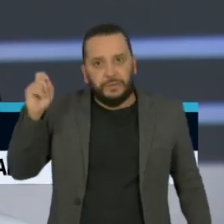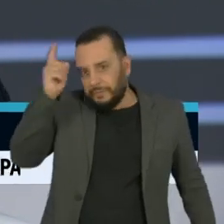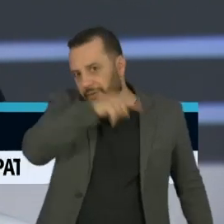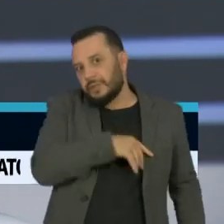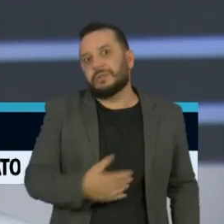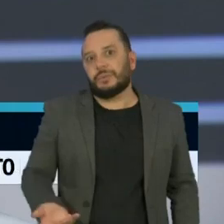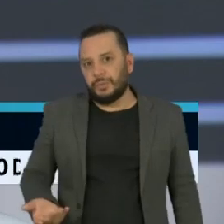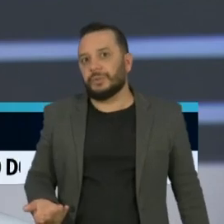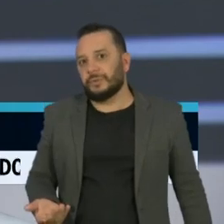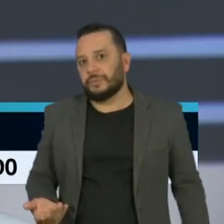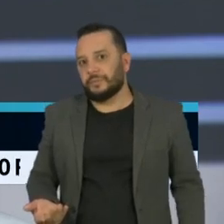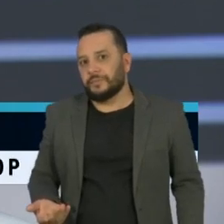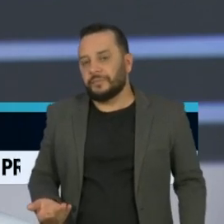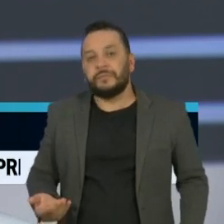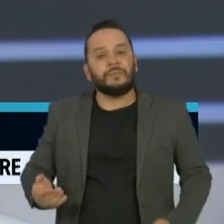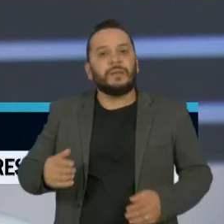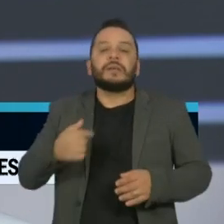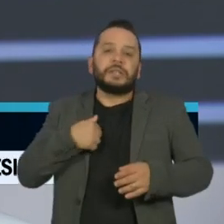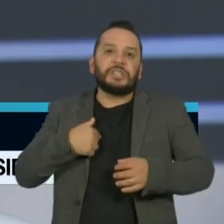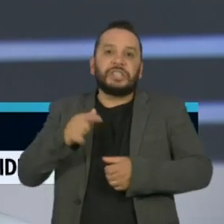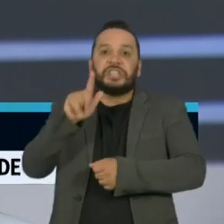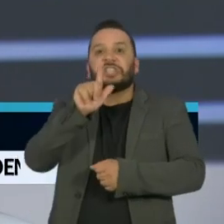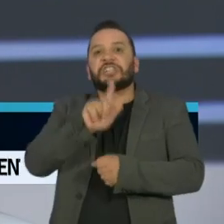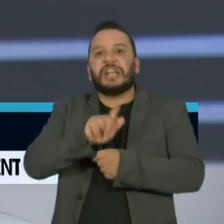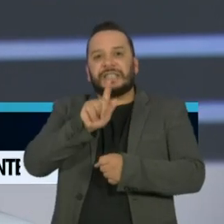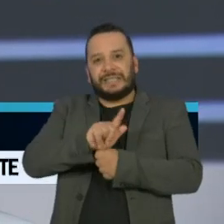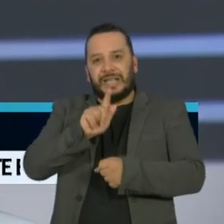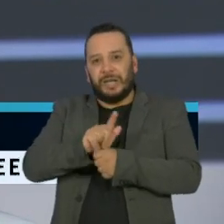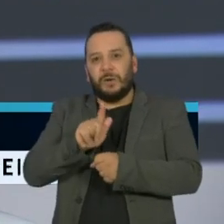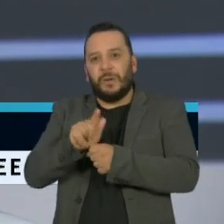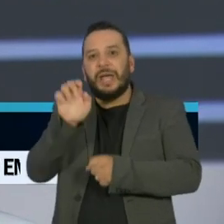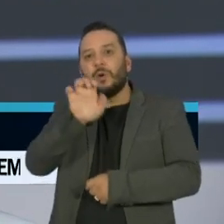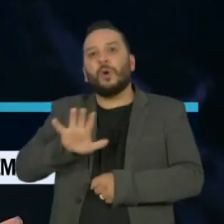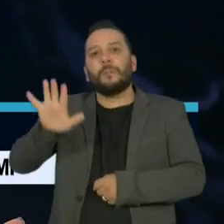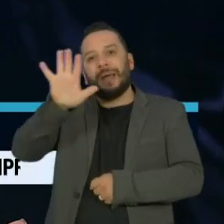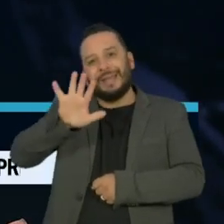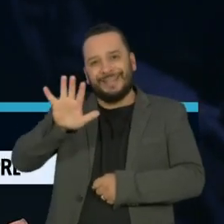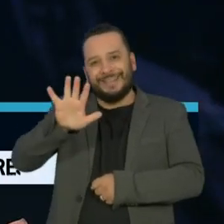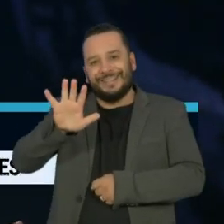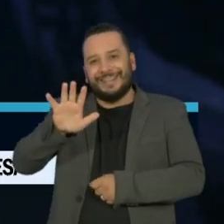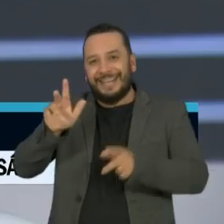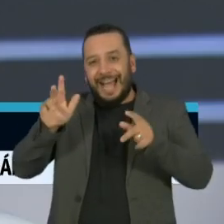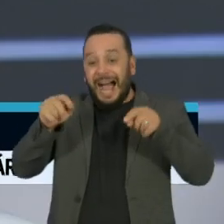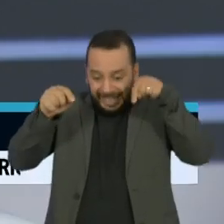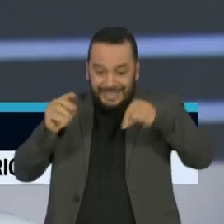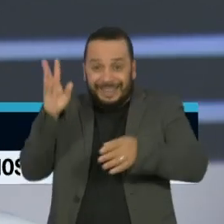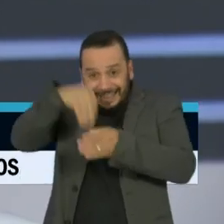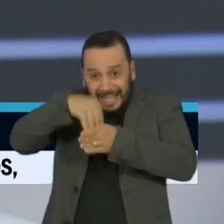é muito difícil você fazer uma gestão europeia num país como faz como o Brasil, não é viável. É muito difícil, é muito híbrido. É muito E